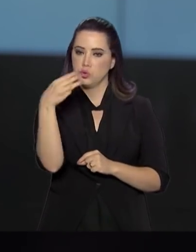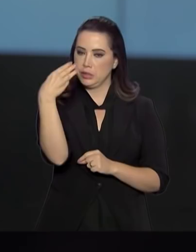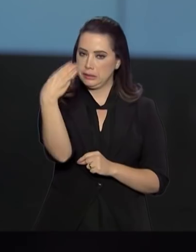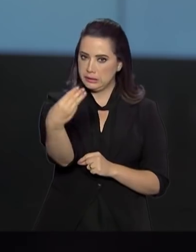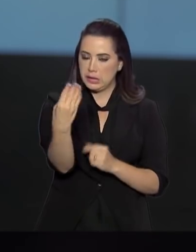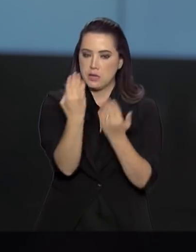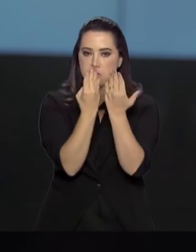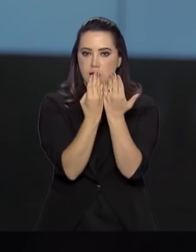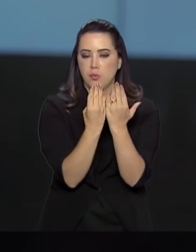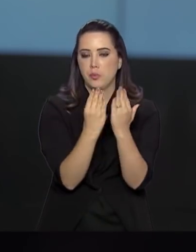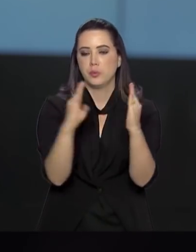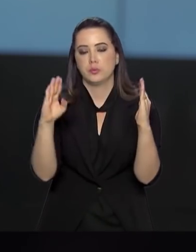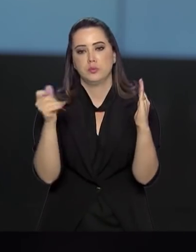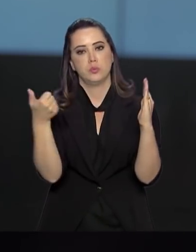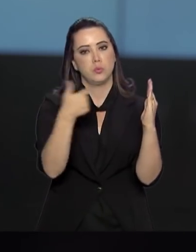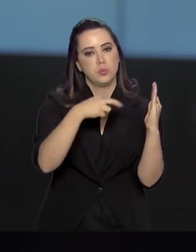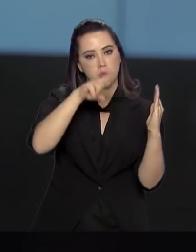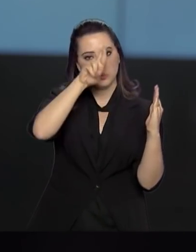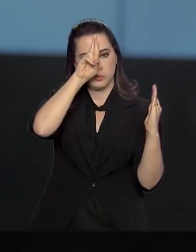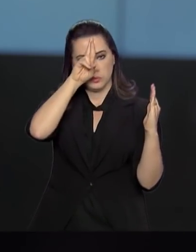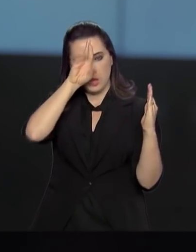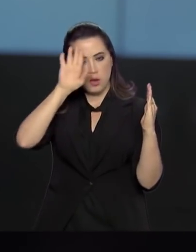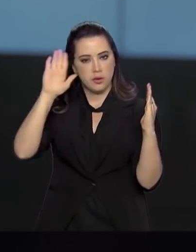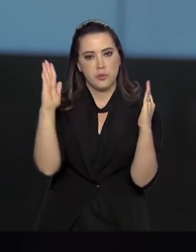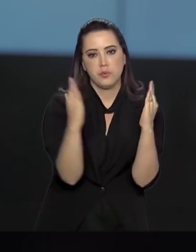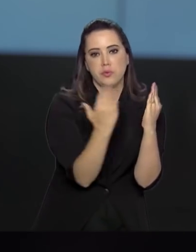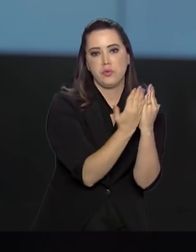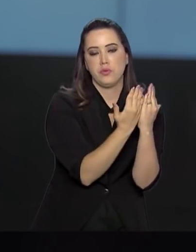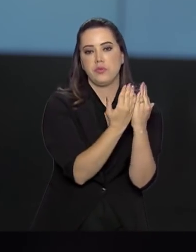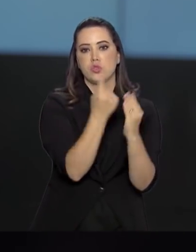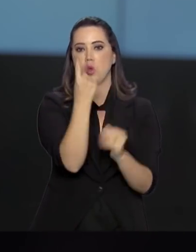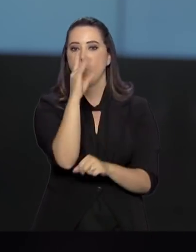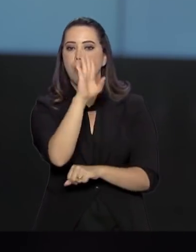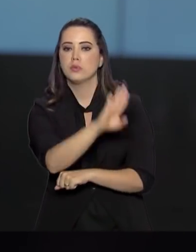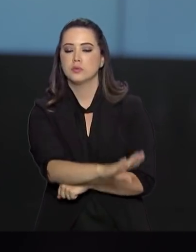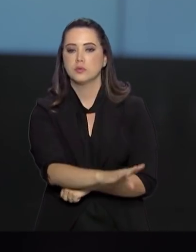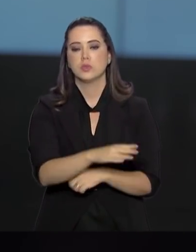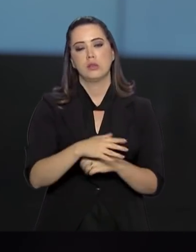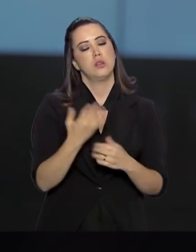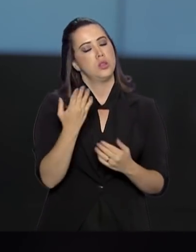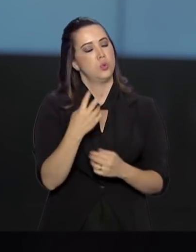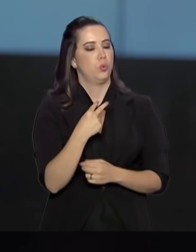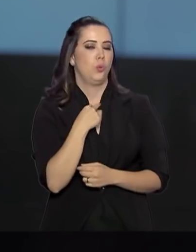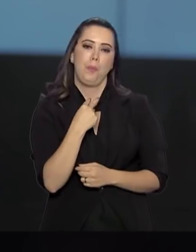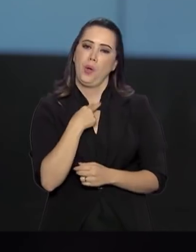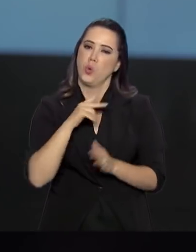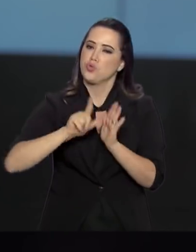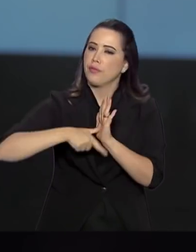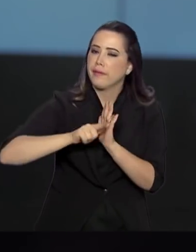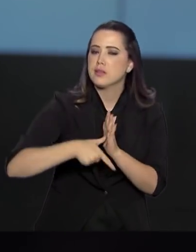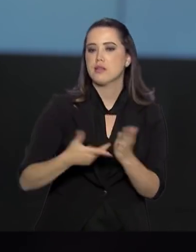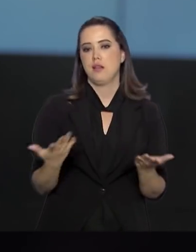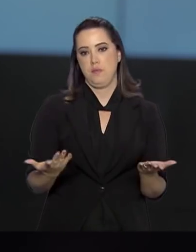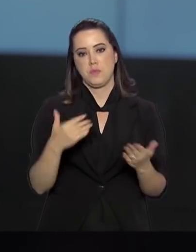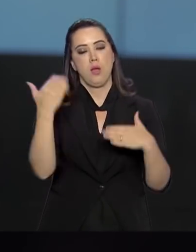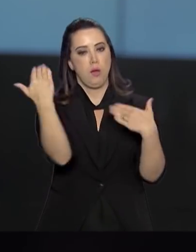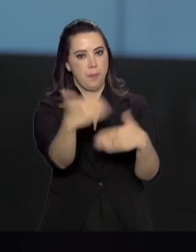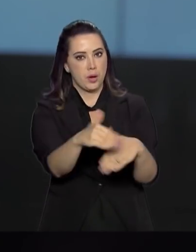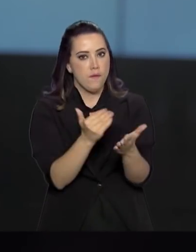portões serão abertos ao meio-dia e fechados às 13 horas. Não se atrasem. A prova